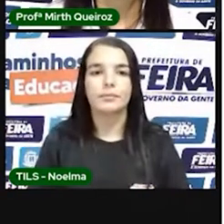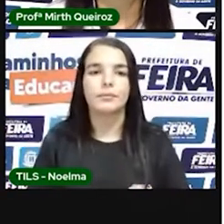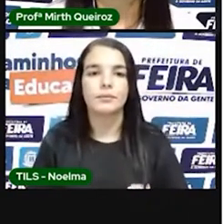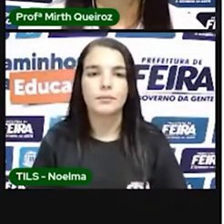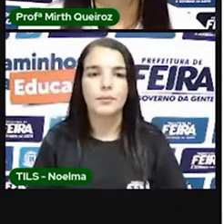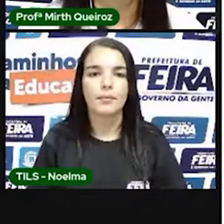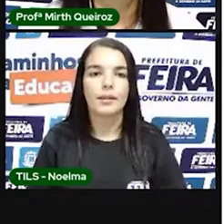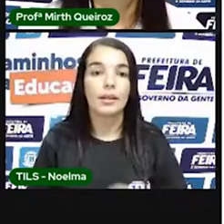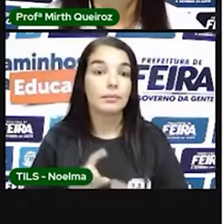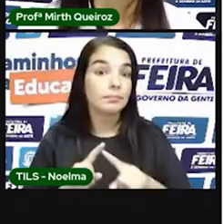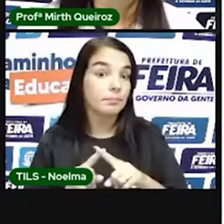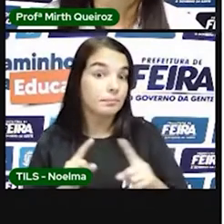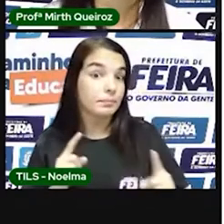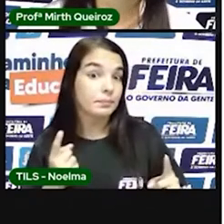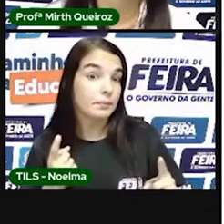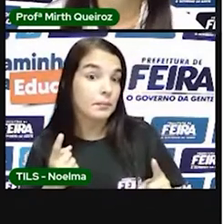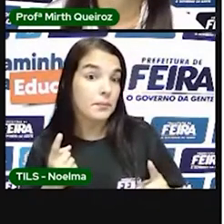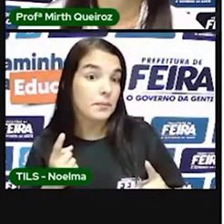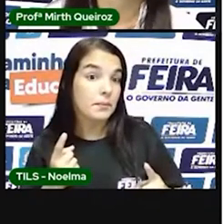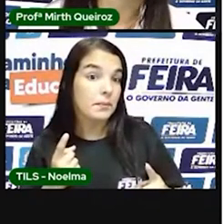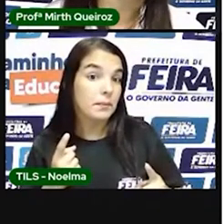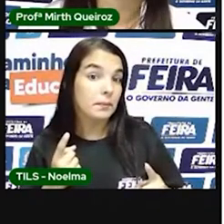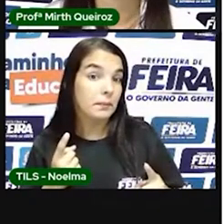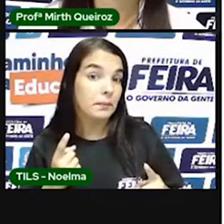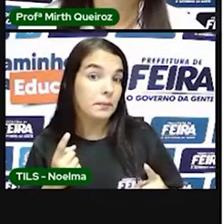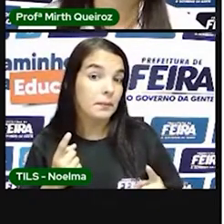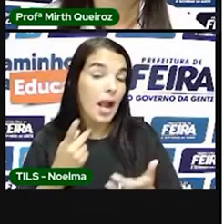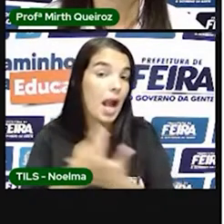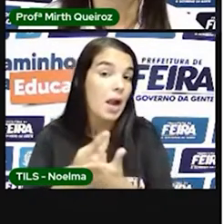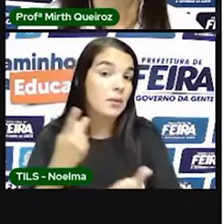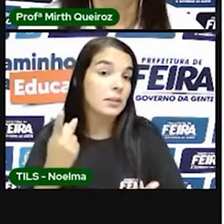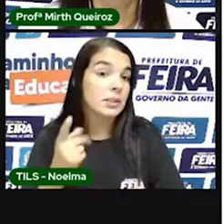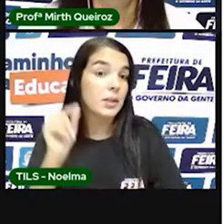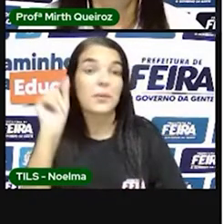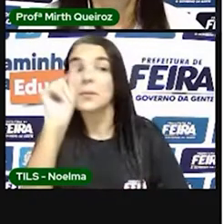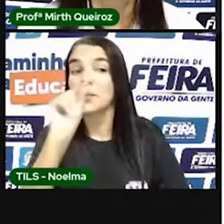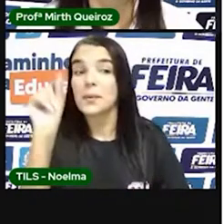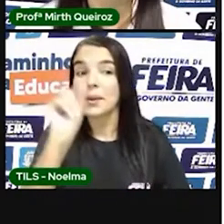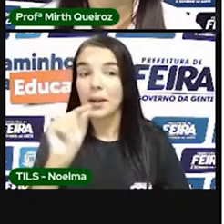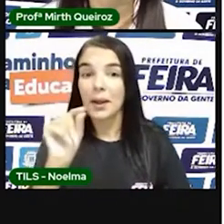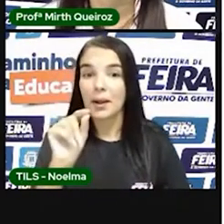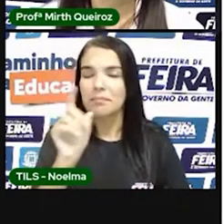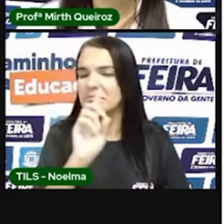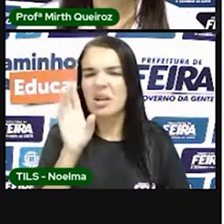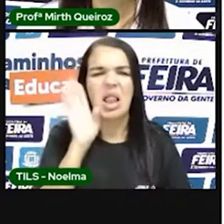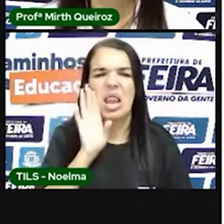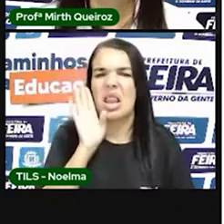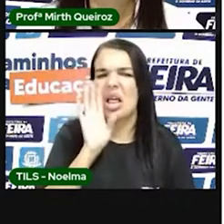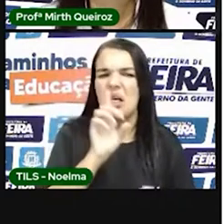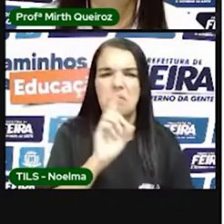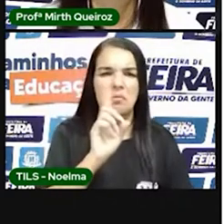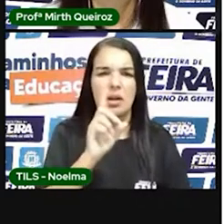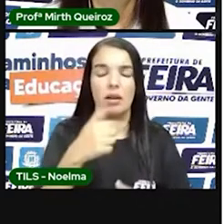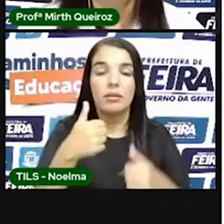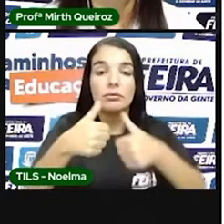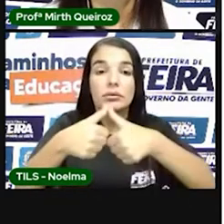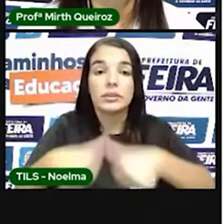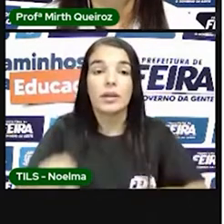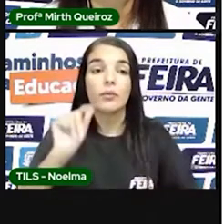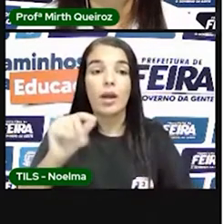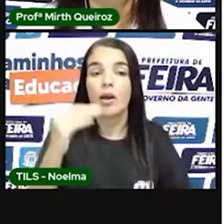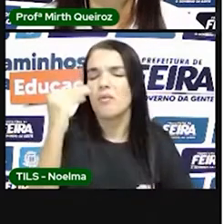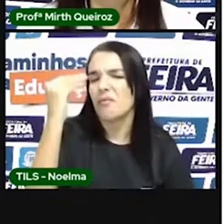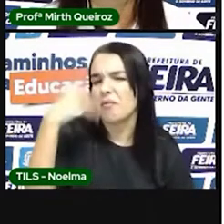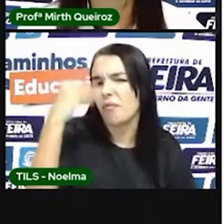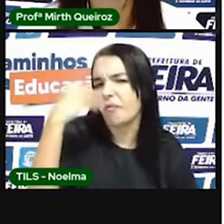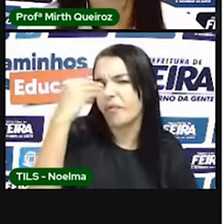Mas aí, aconteceu algo que não foi legal. Houve o fracasso desse sistema de